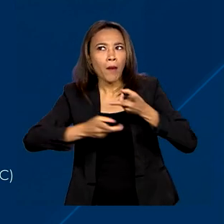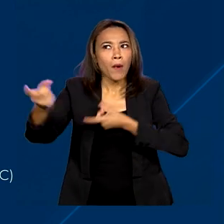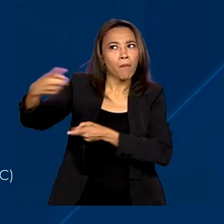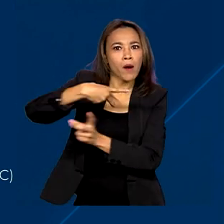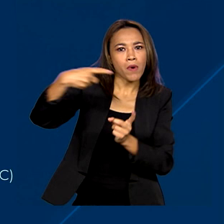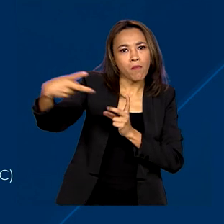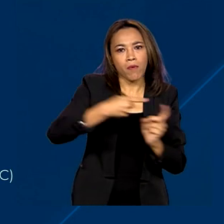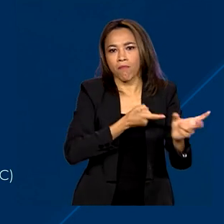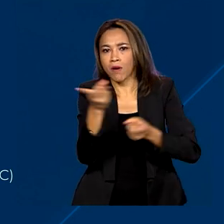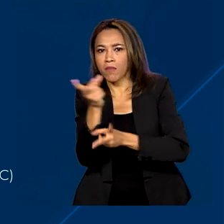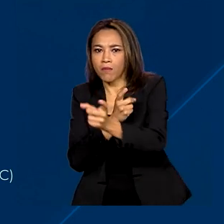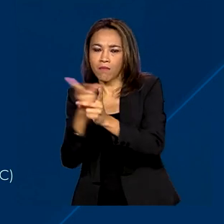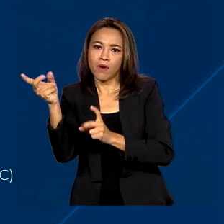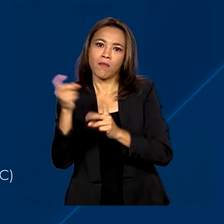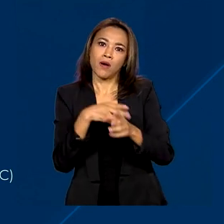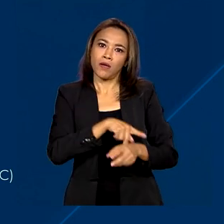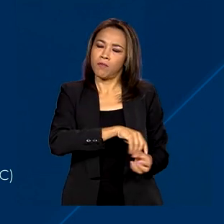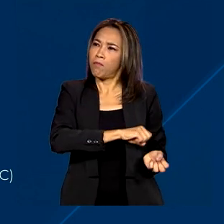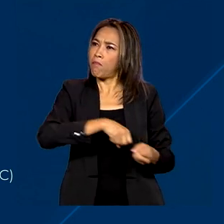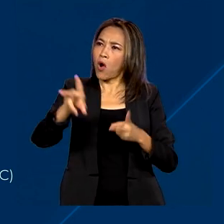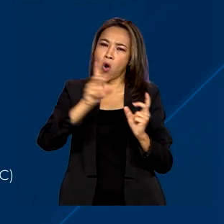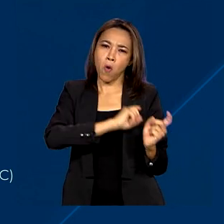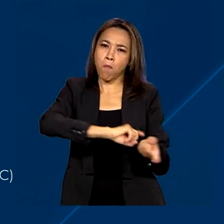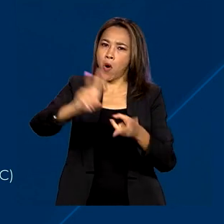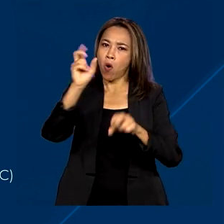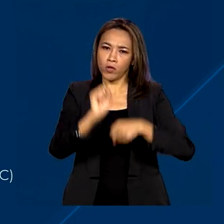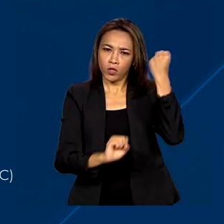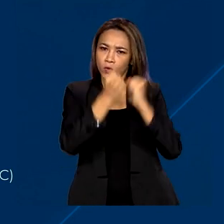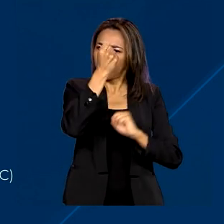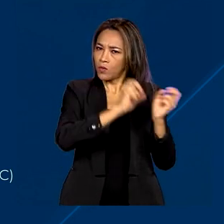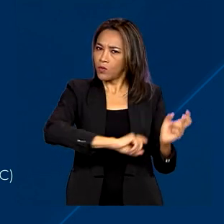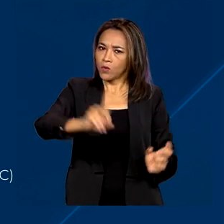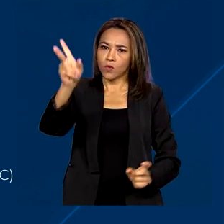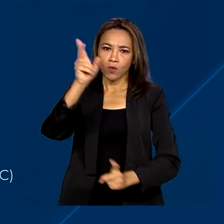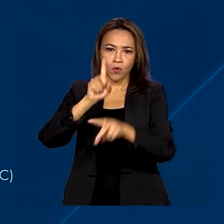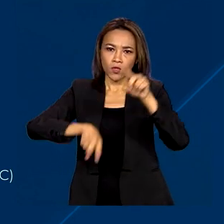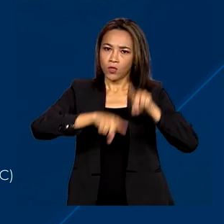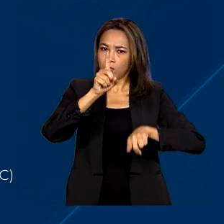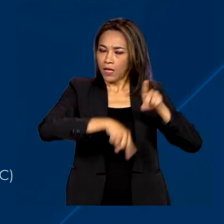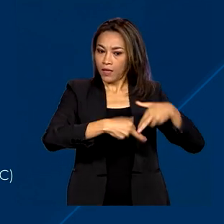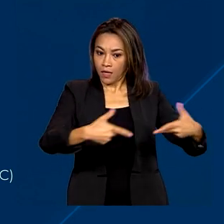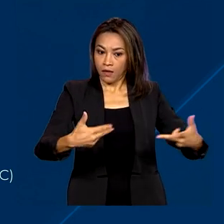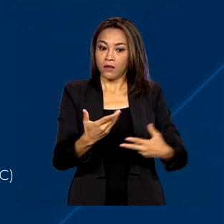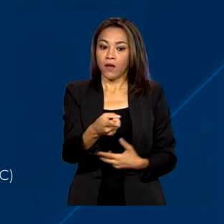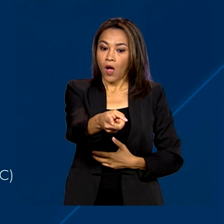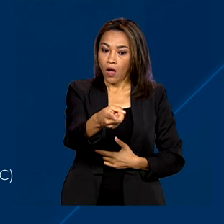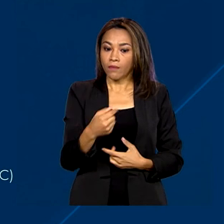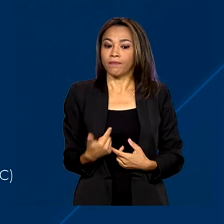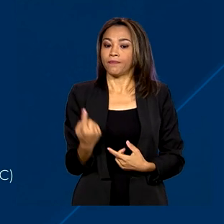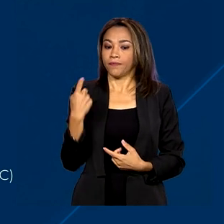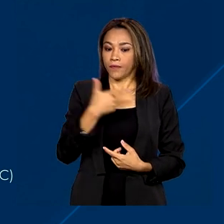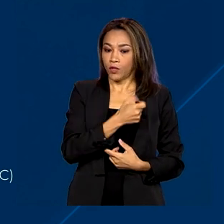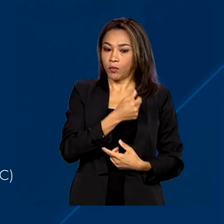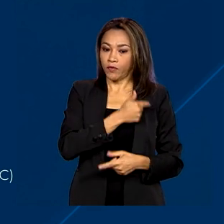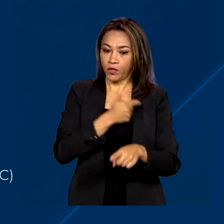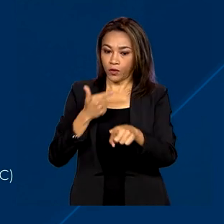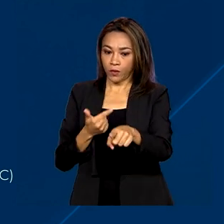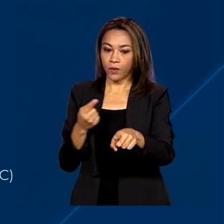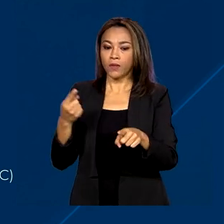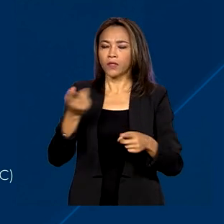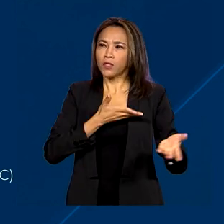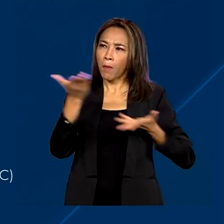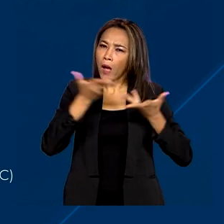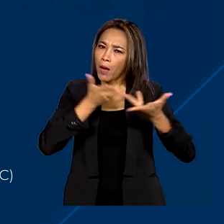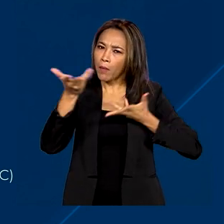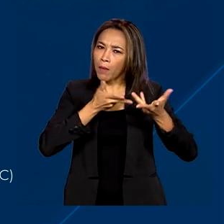destino das exportações brasileiras de produtos manufaturados. Em 2022, a corrente de comércio entre os dois